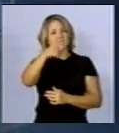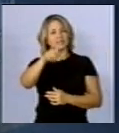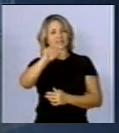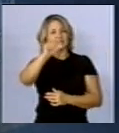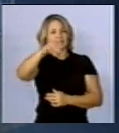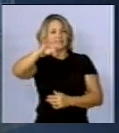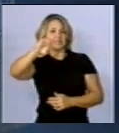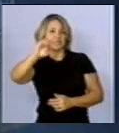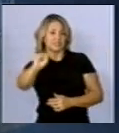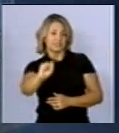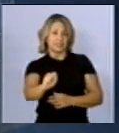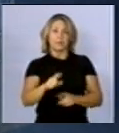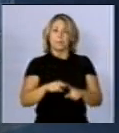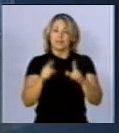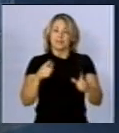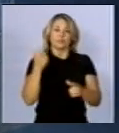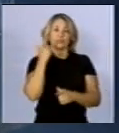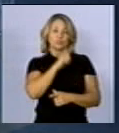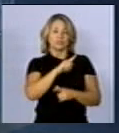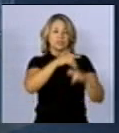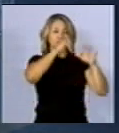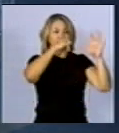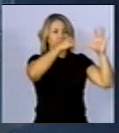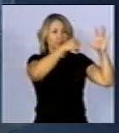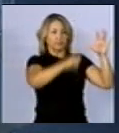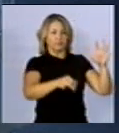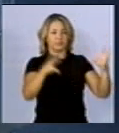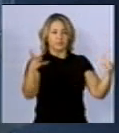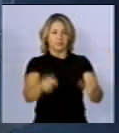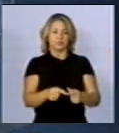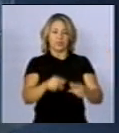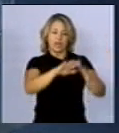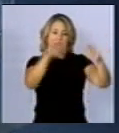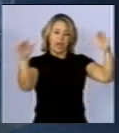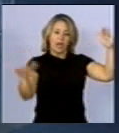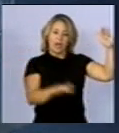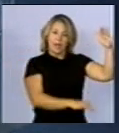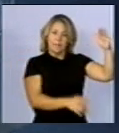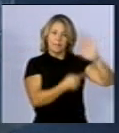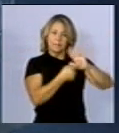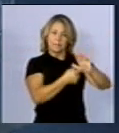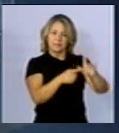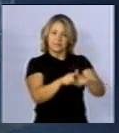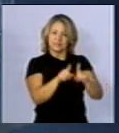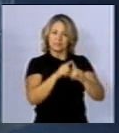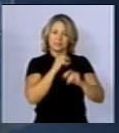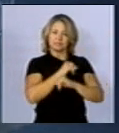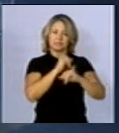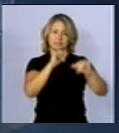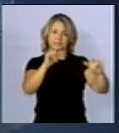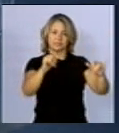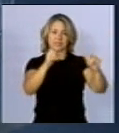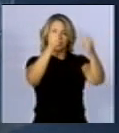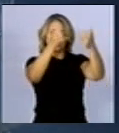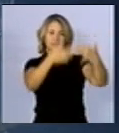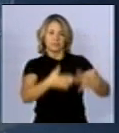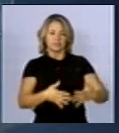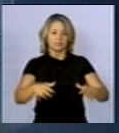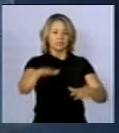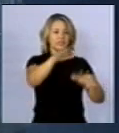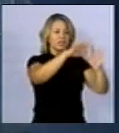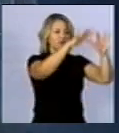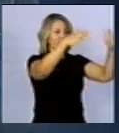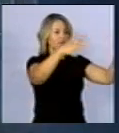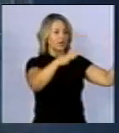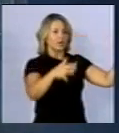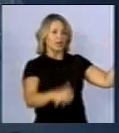porém ele não tem a propriedade de ionizar a matéria. E na faixa baixa aqui do espectro, onde está a linha de transmissão, falamos de campos estacionários, quer dizer, a